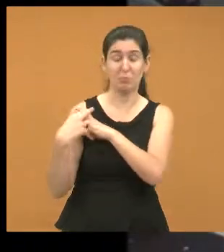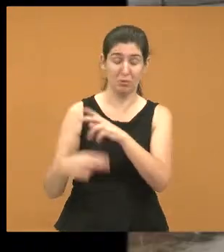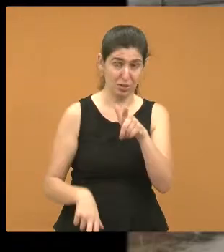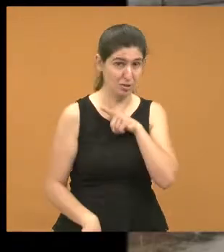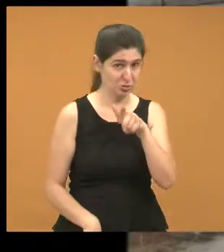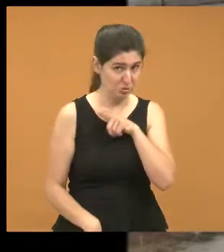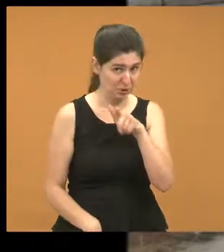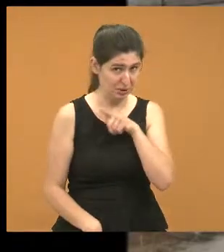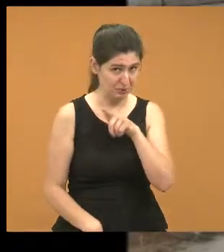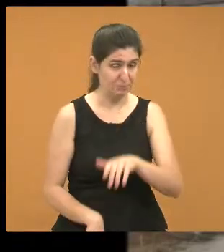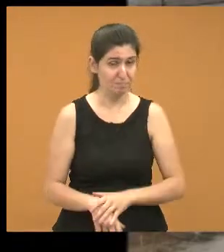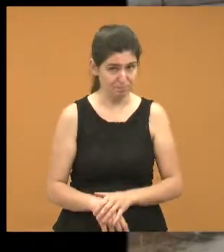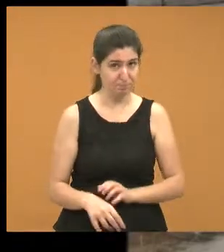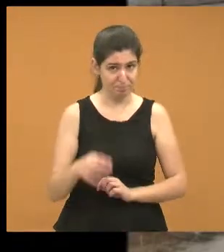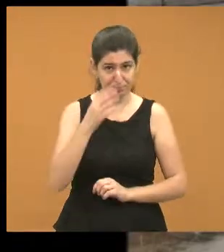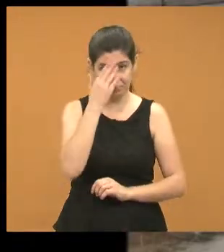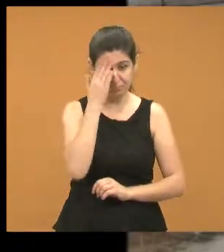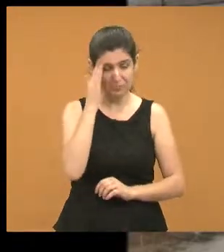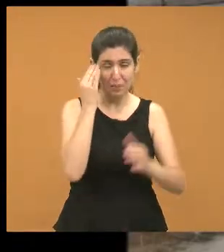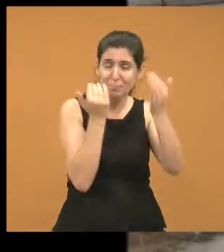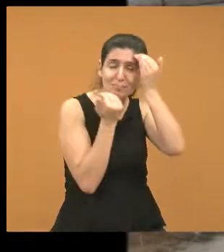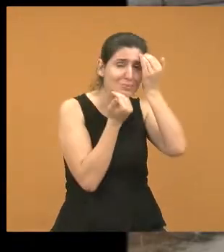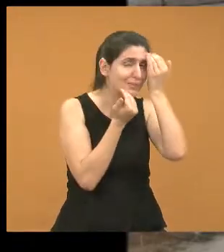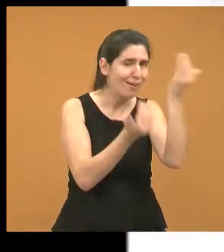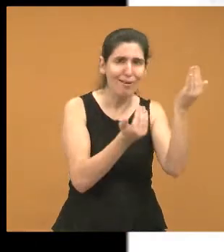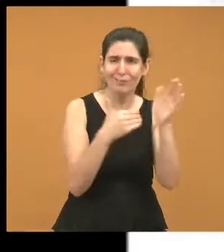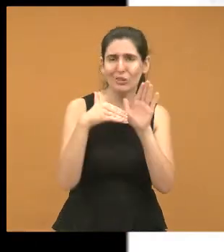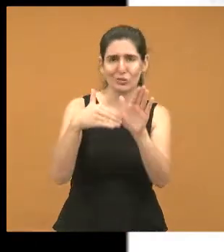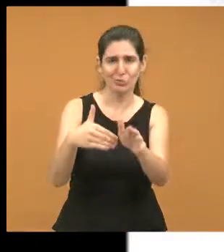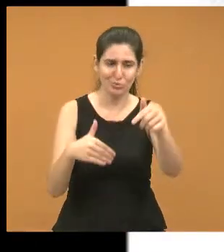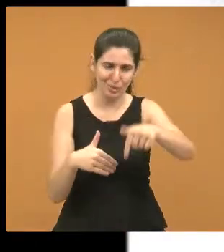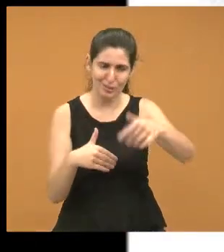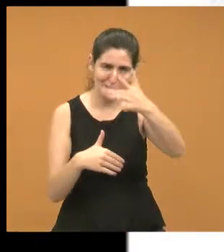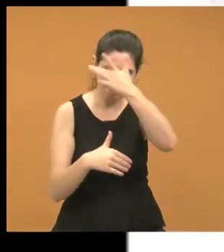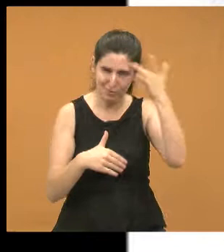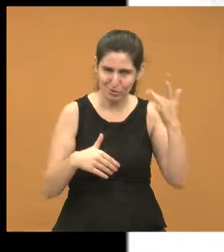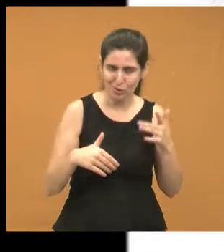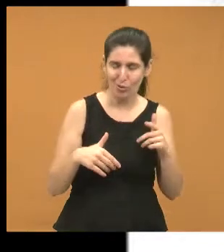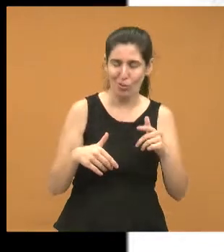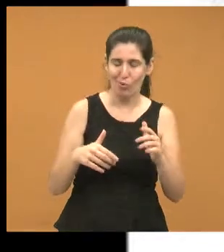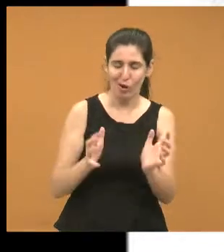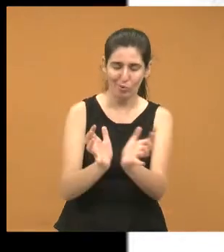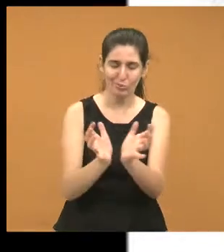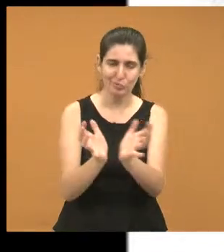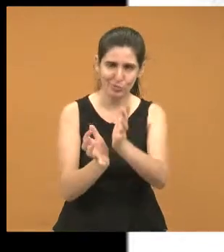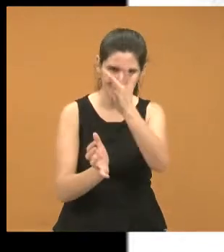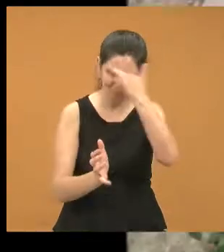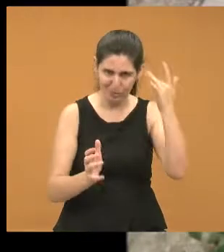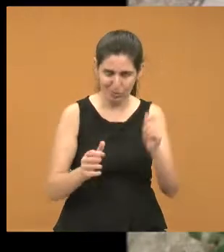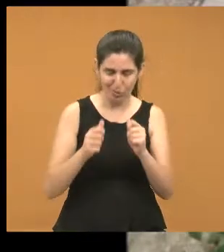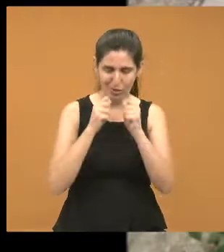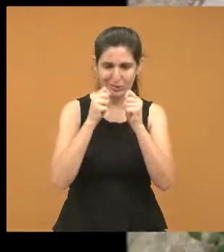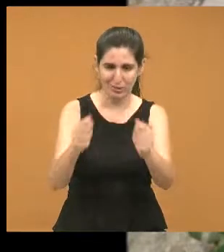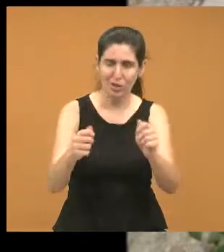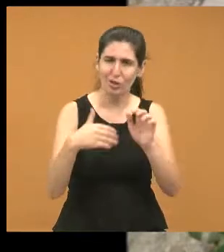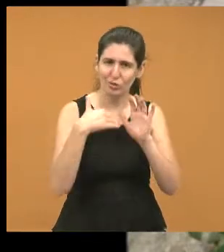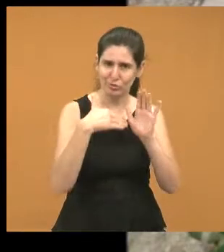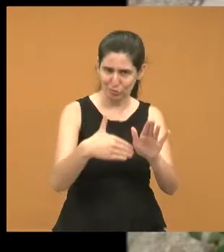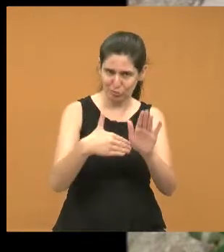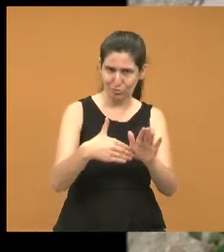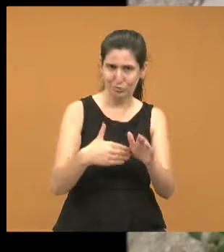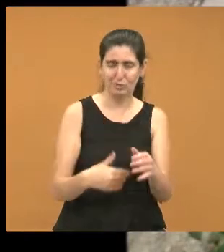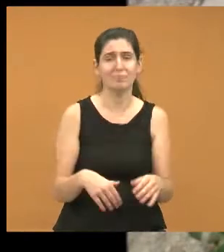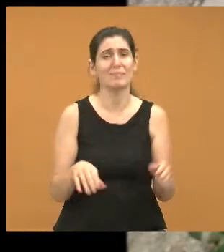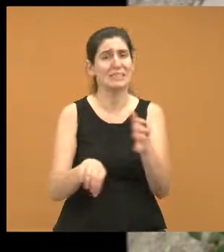que pegou e, sem dúvida, deu conta do recado muito legal. Então, Tamires, ela vai, claro, procurar um outro serviço,